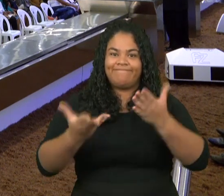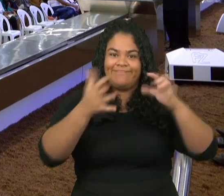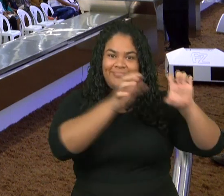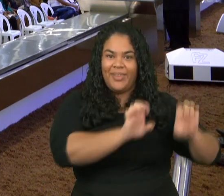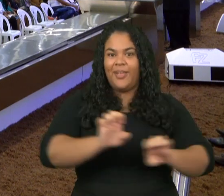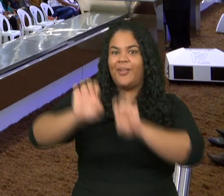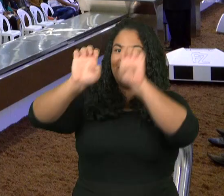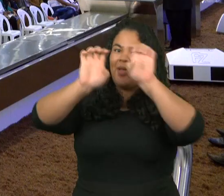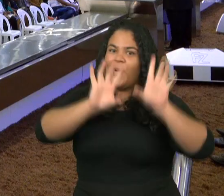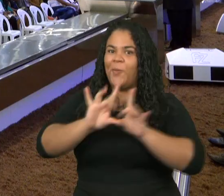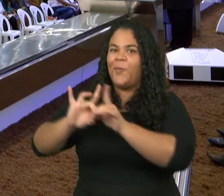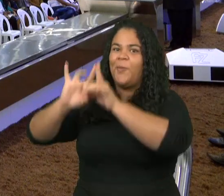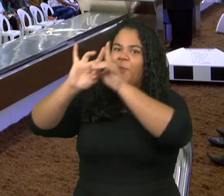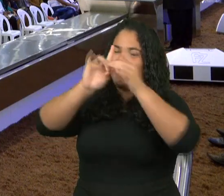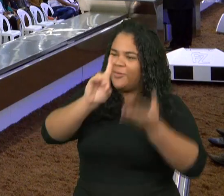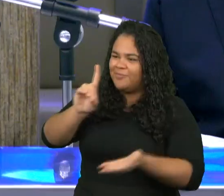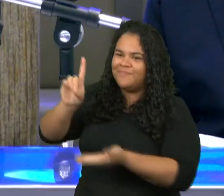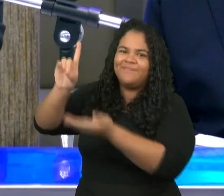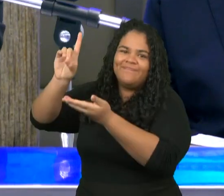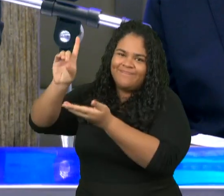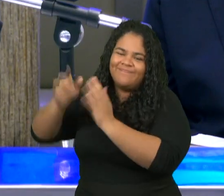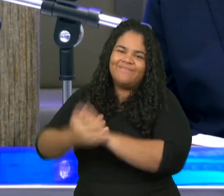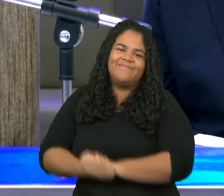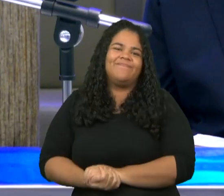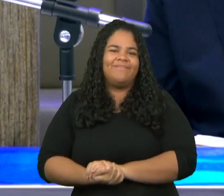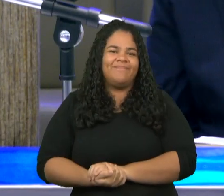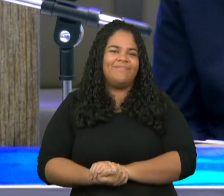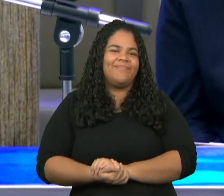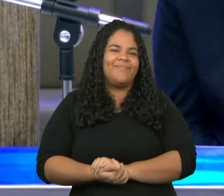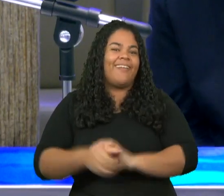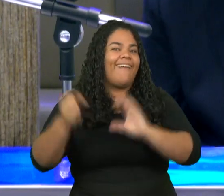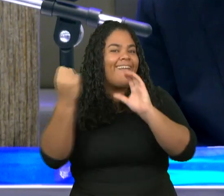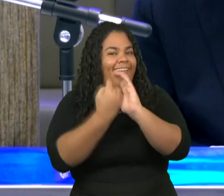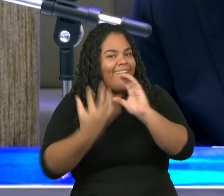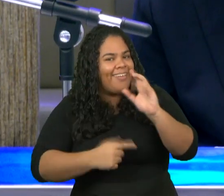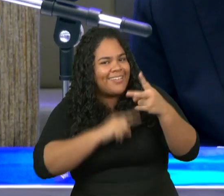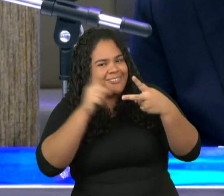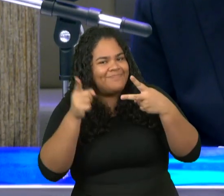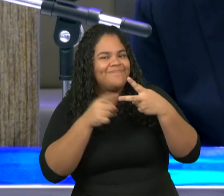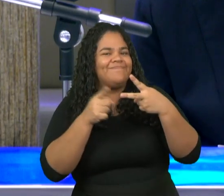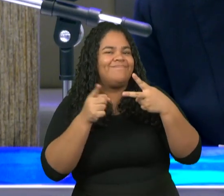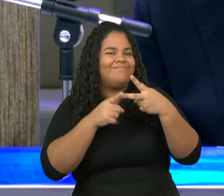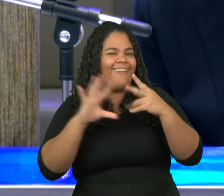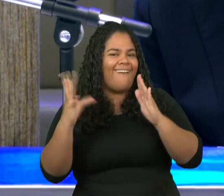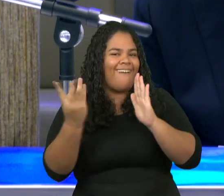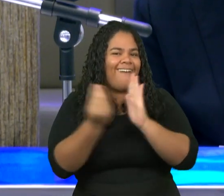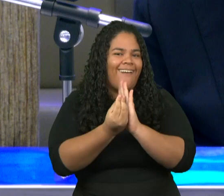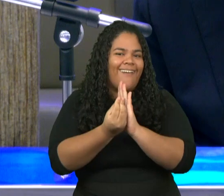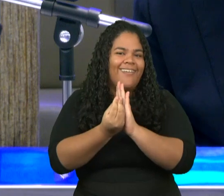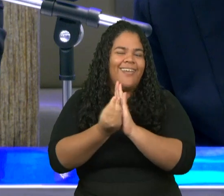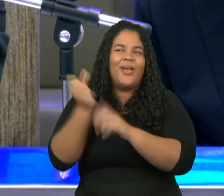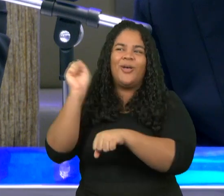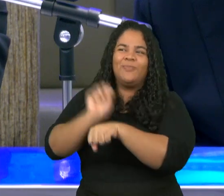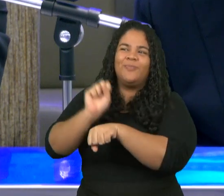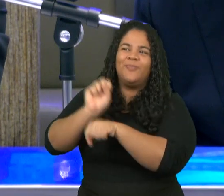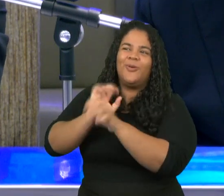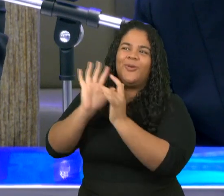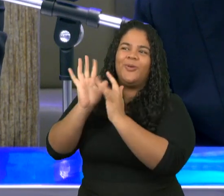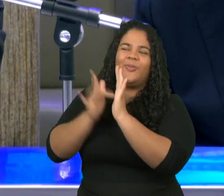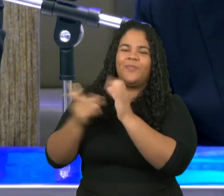comunhão a segunda característica da igreja do arrebatamento uma igreja não é isso que apesar de toda